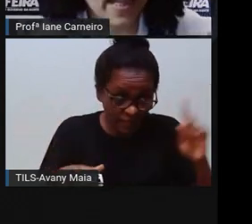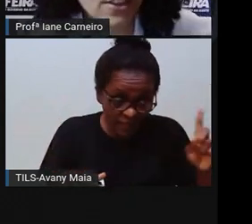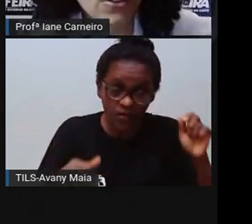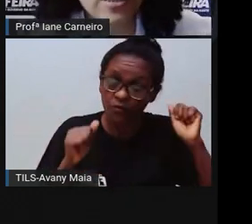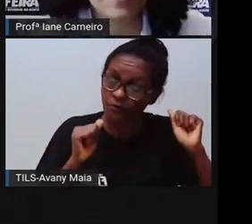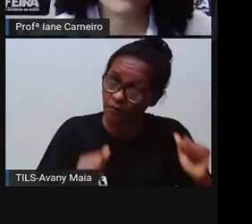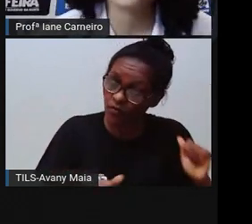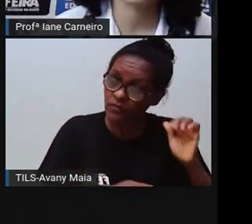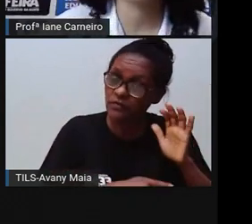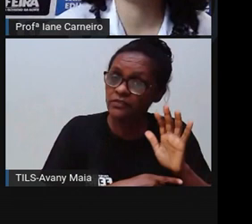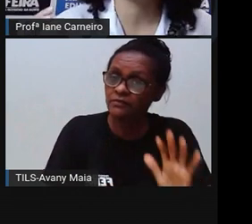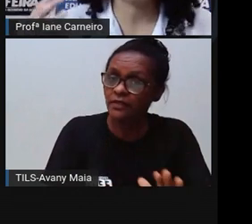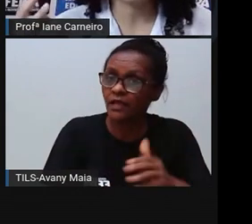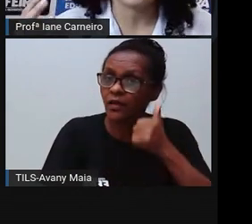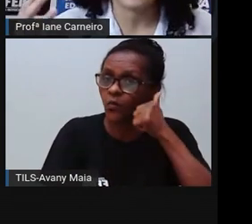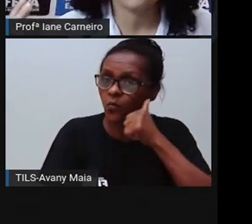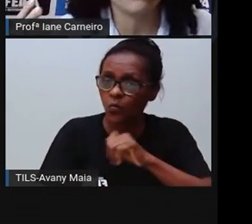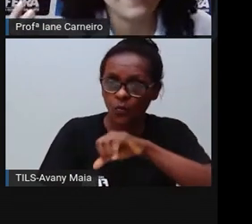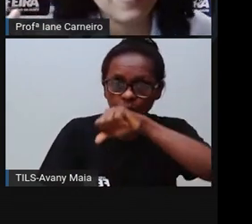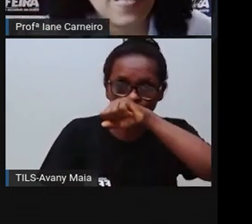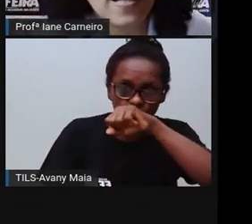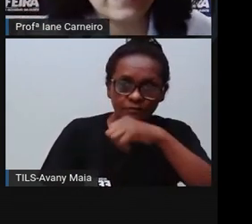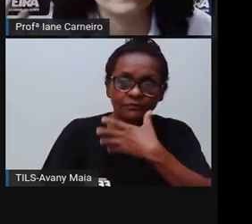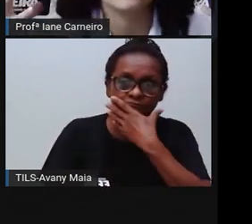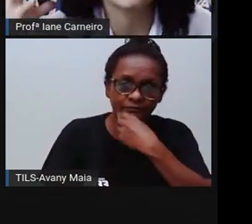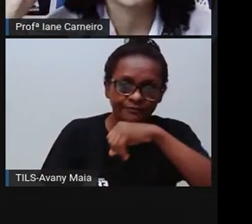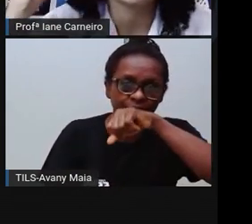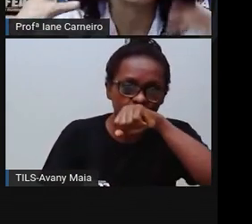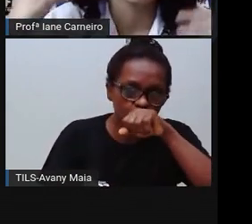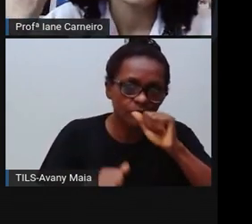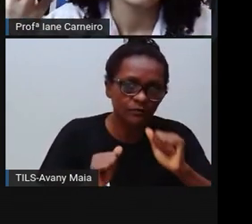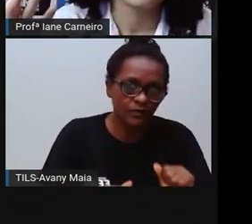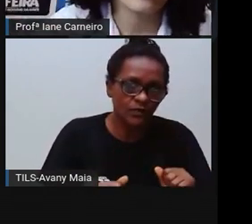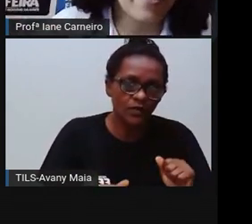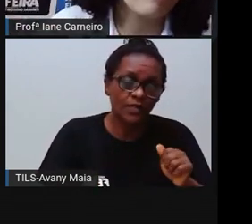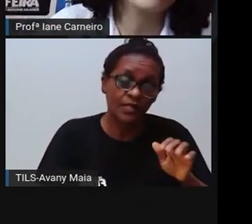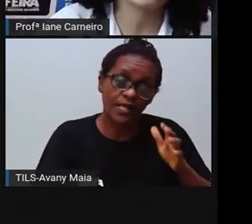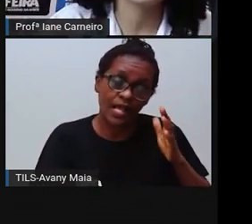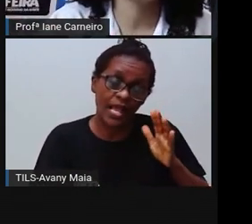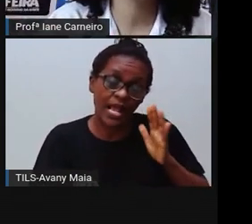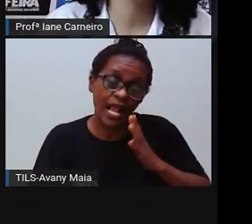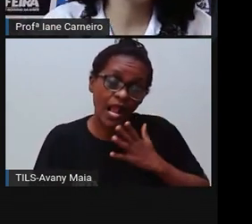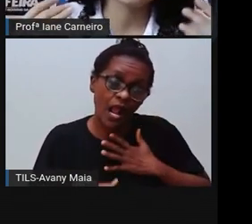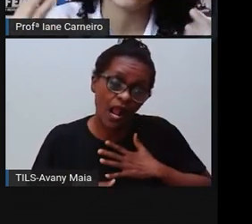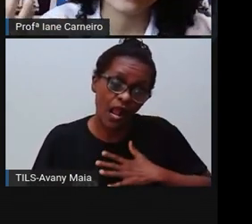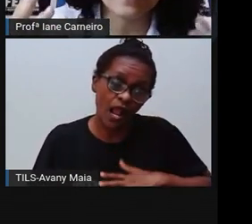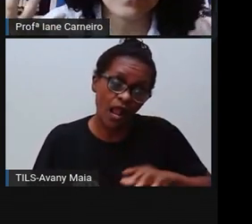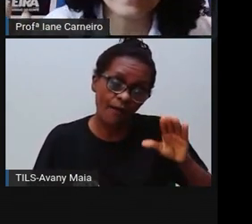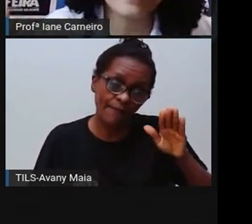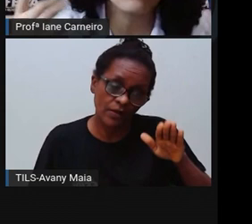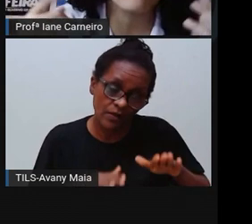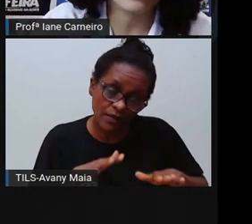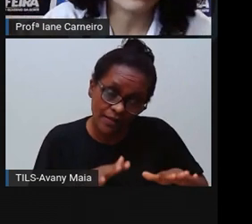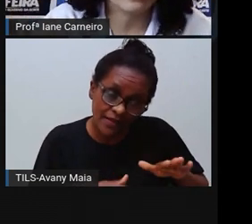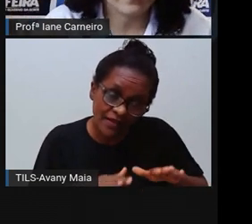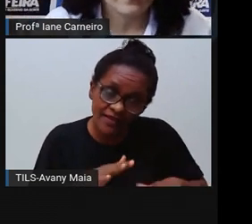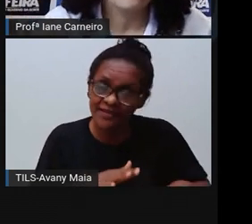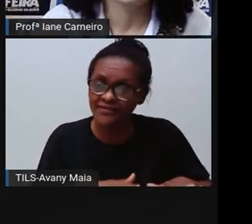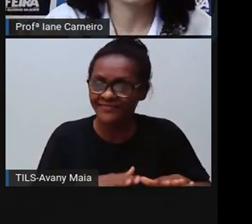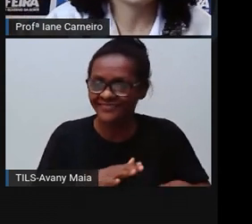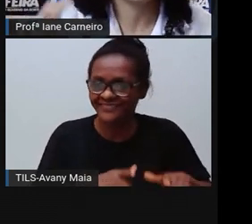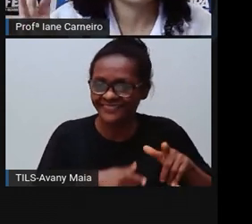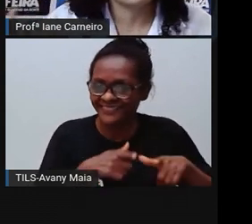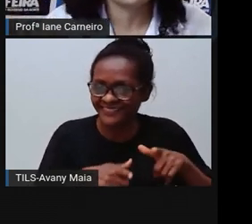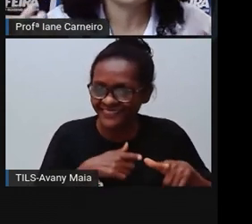domésticas, né? Mas não pode ser tarefa pesada, tem que ser tarefas leves, que as crianças consigam fazer,